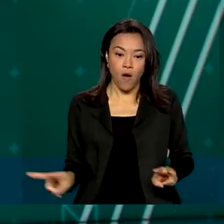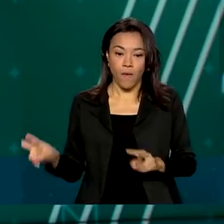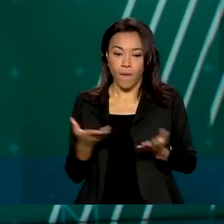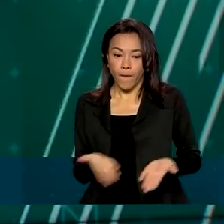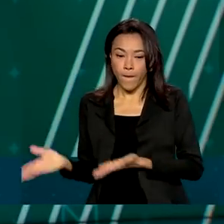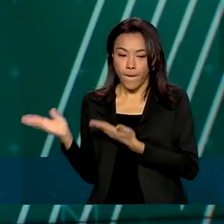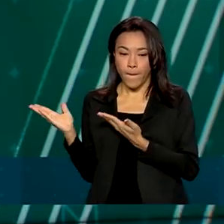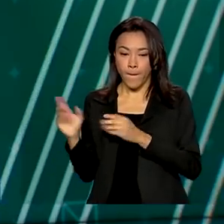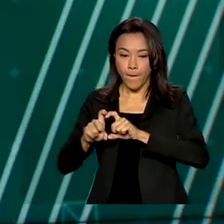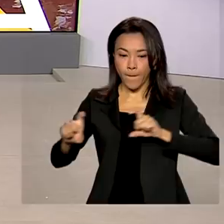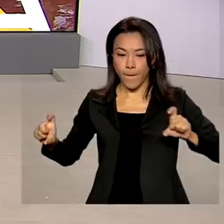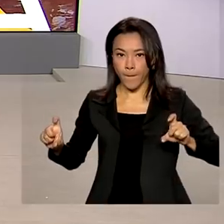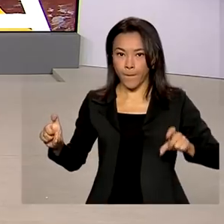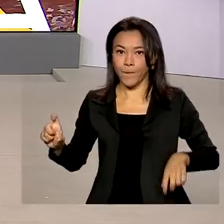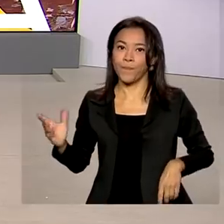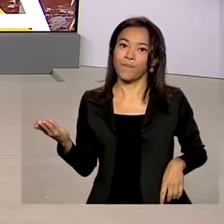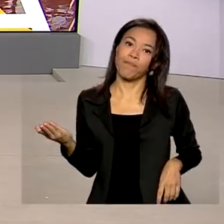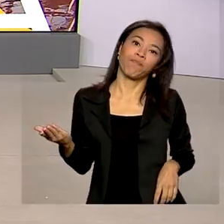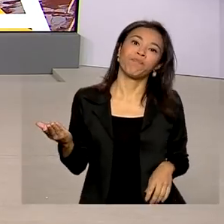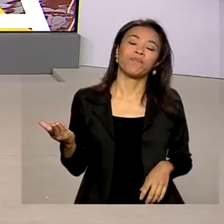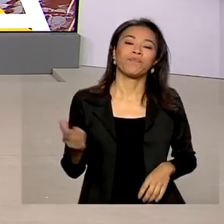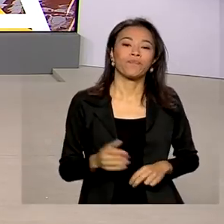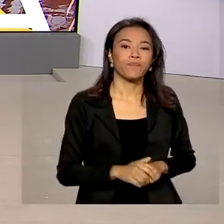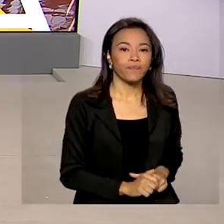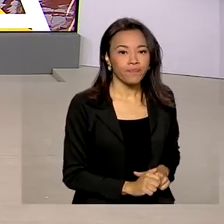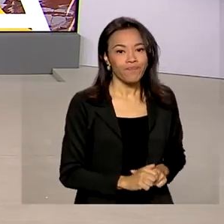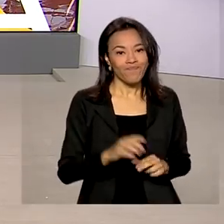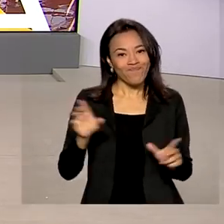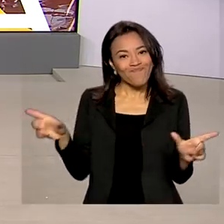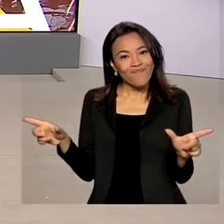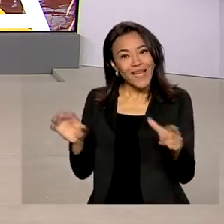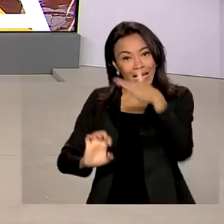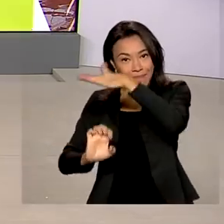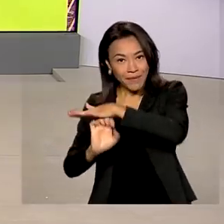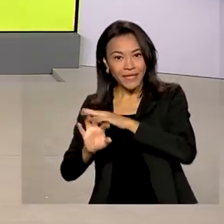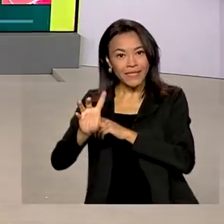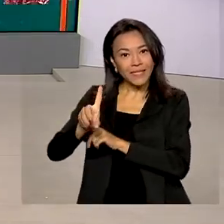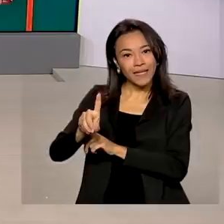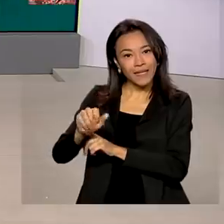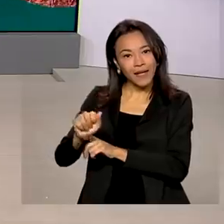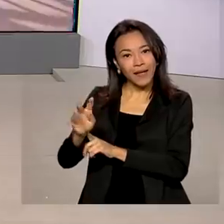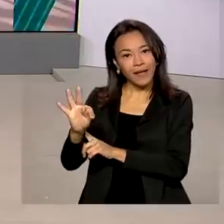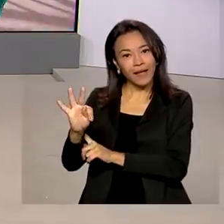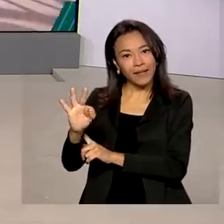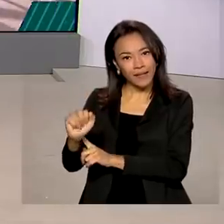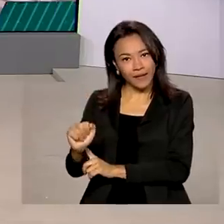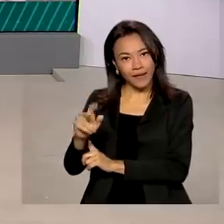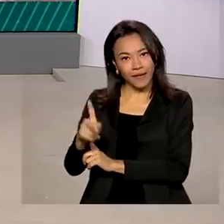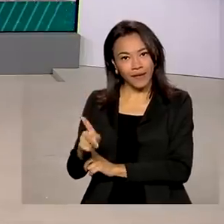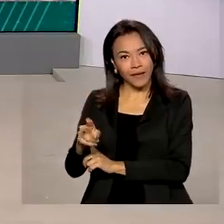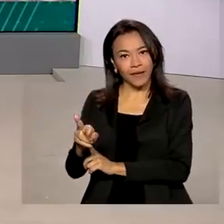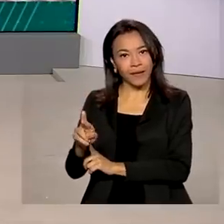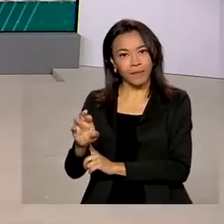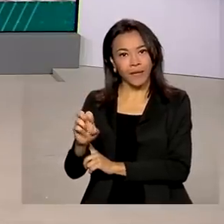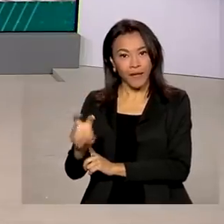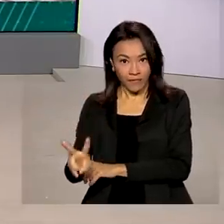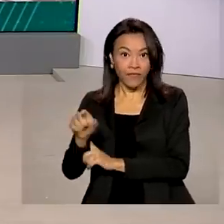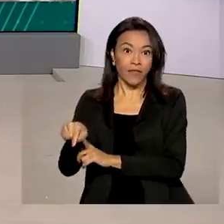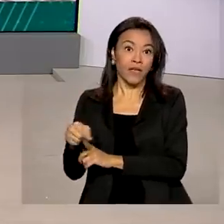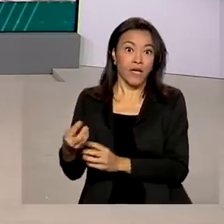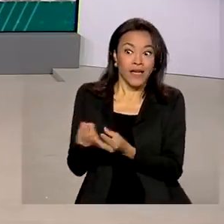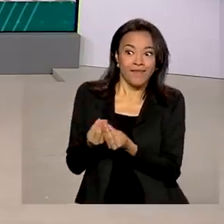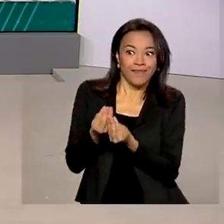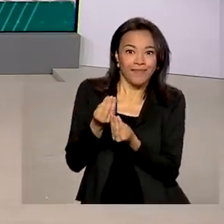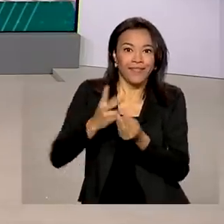aparece aí na sua tela. A data breve premiou funcionários que desenvolveram soluções tecnológicas como, por